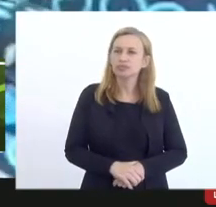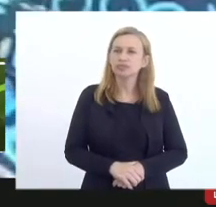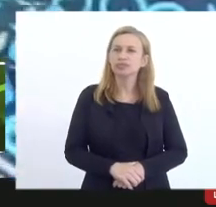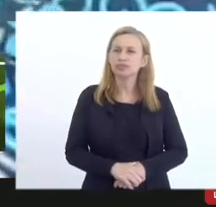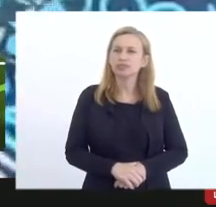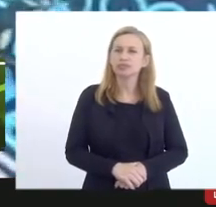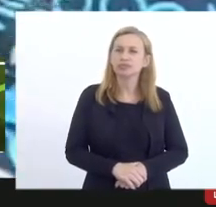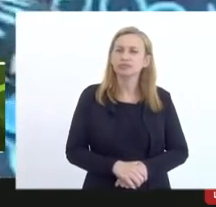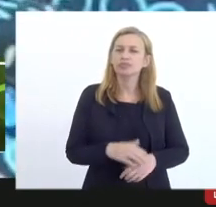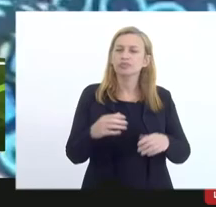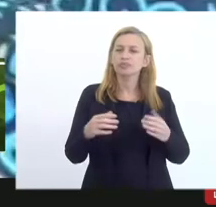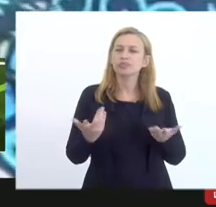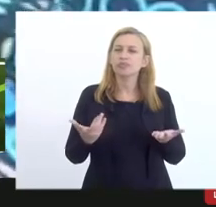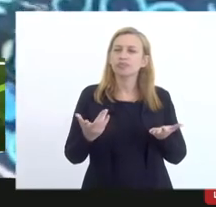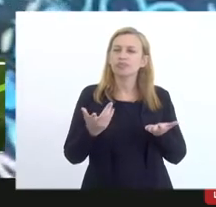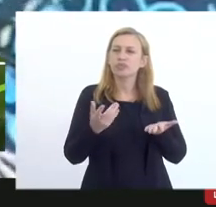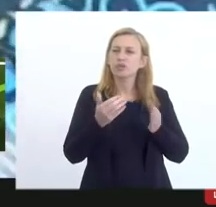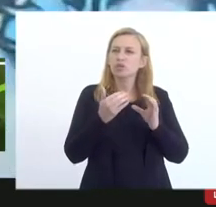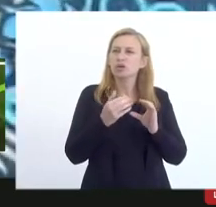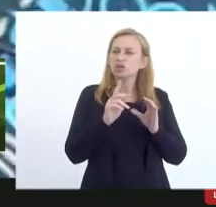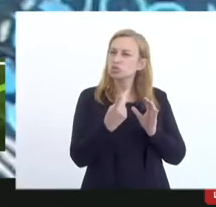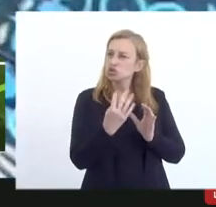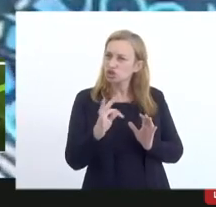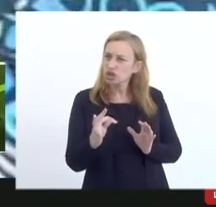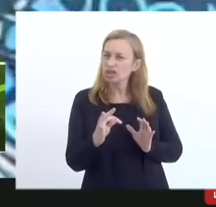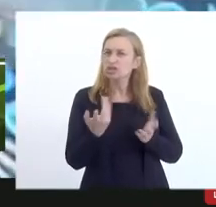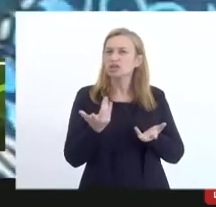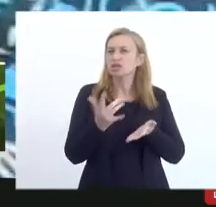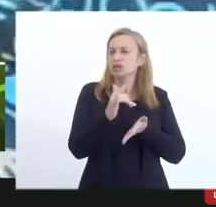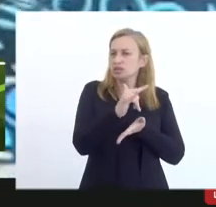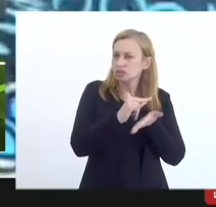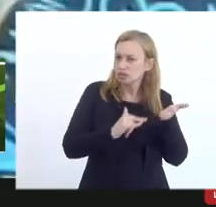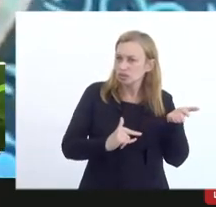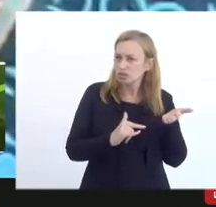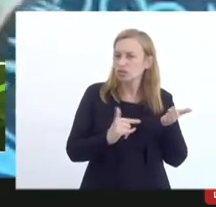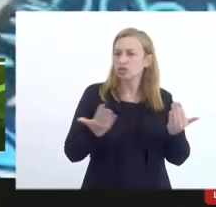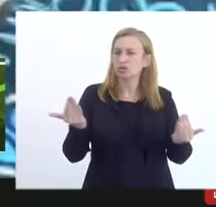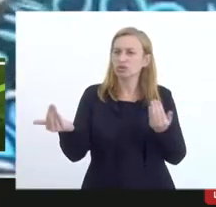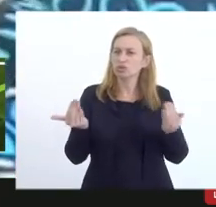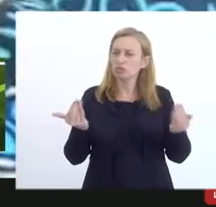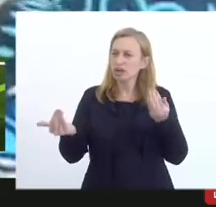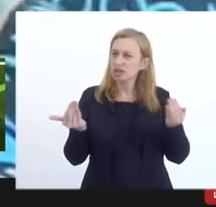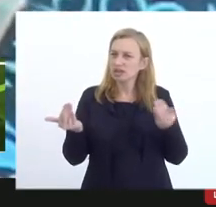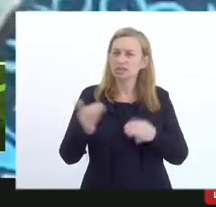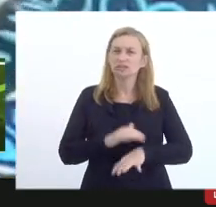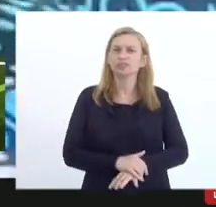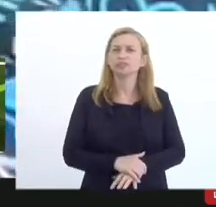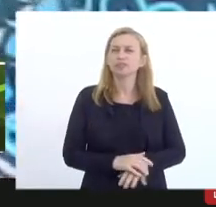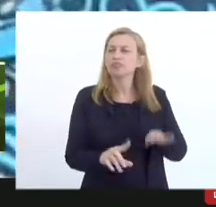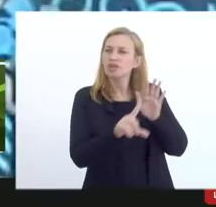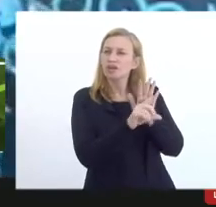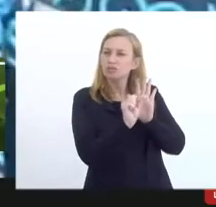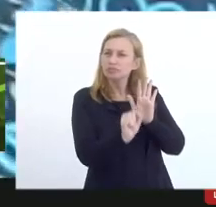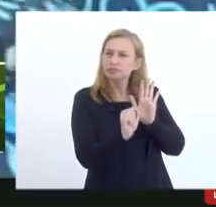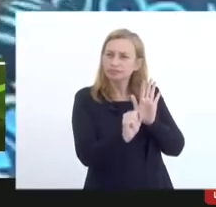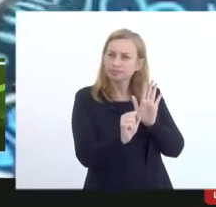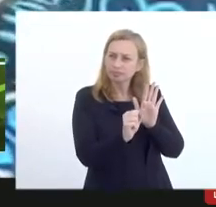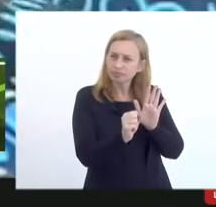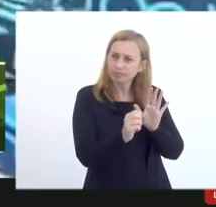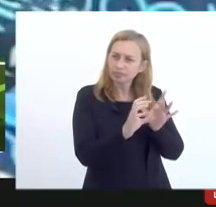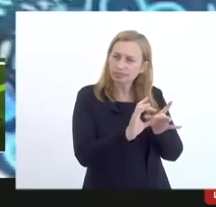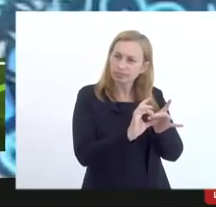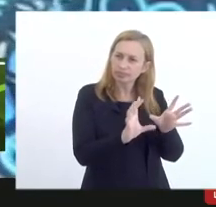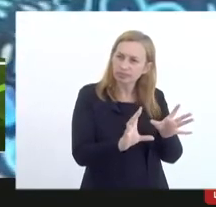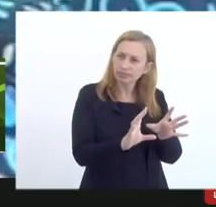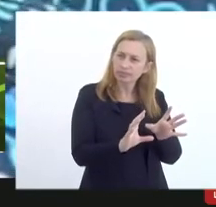isso, mas ele tinha colocado no chat, sobre a questão das certidões, eu queria fazer um paralelo, que ele disse que a lei poderia desobrigar o fazedor cultural